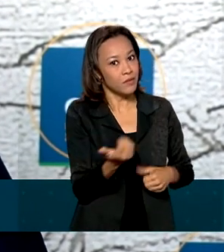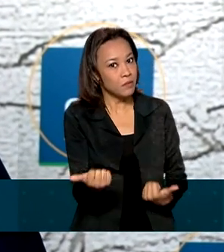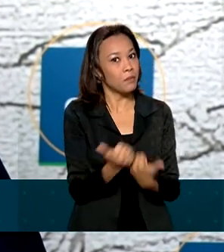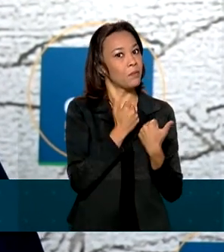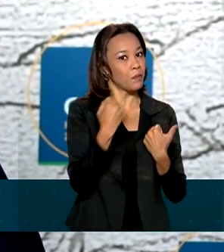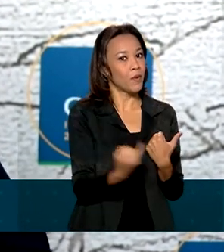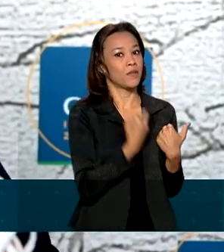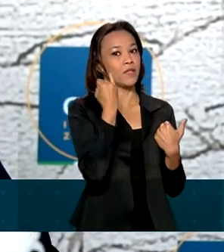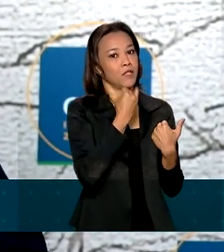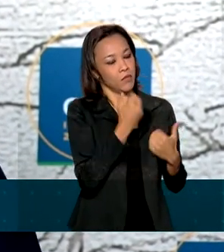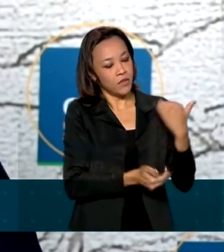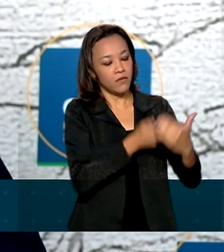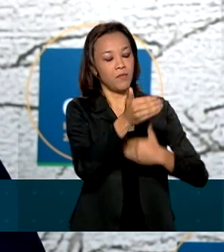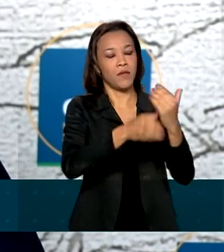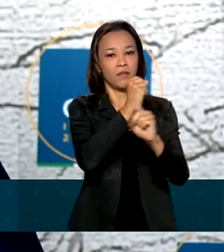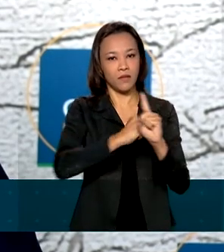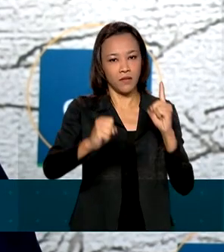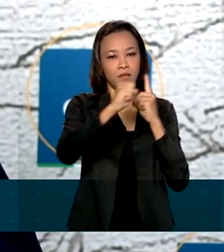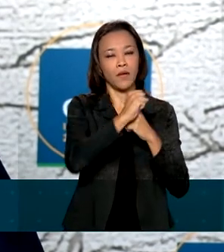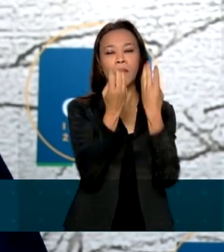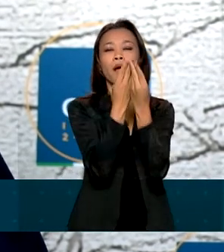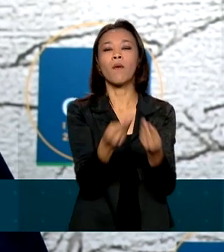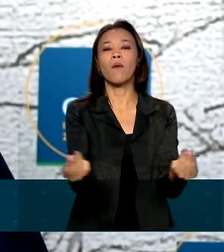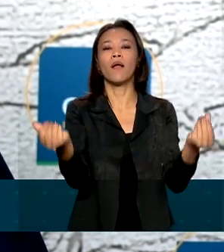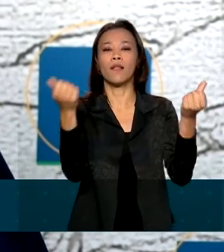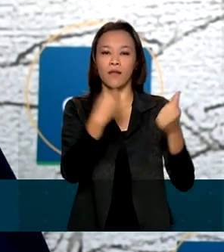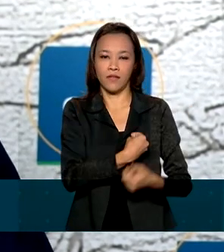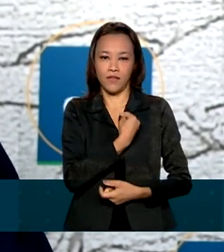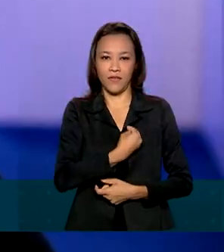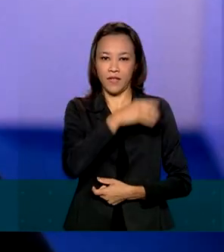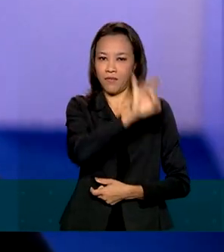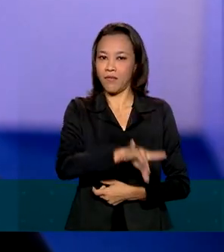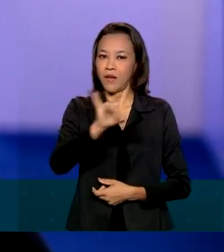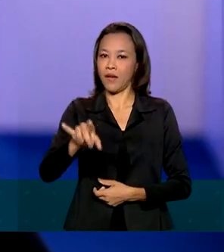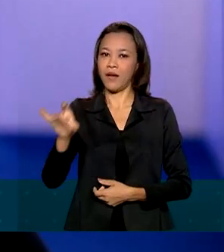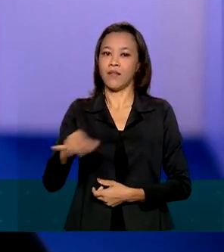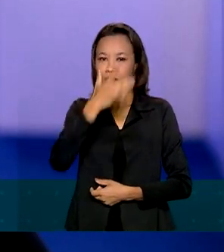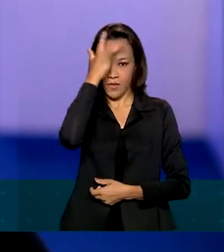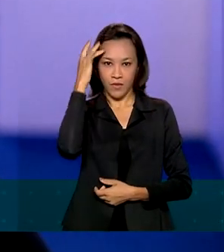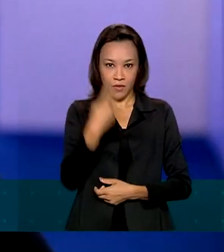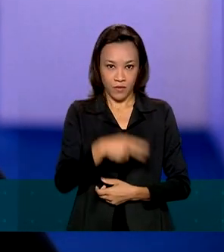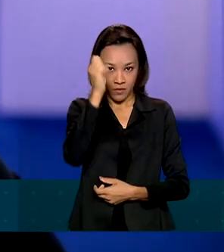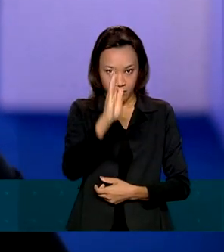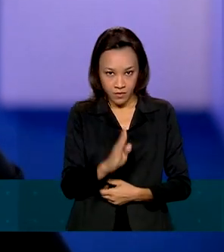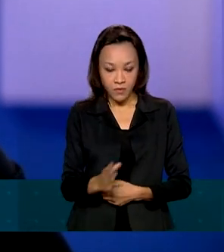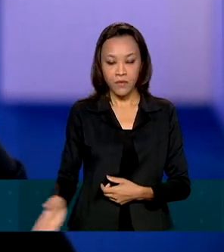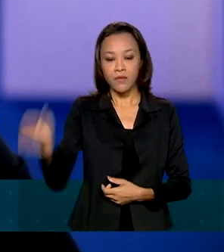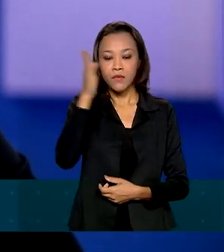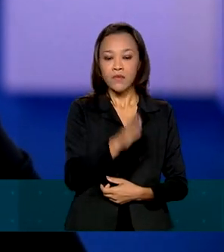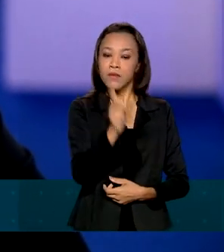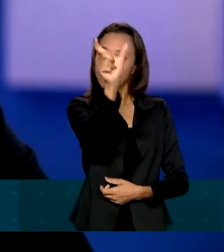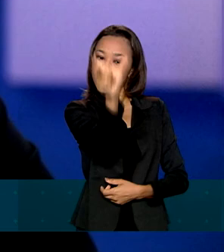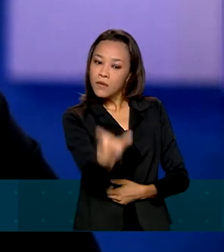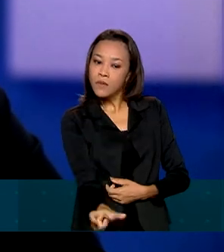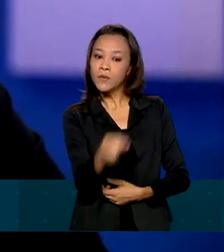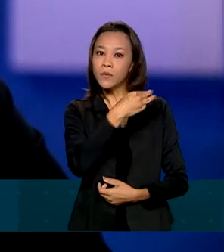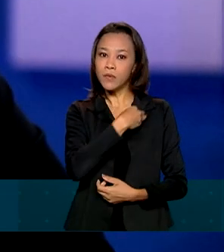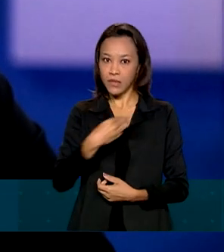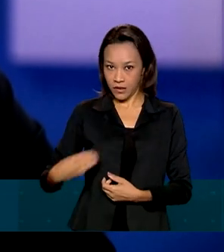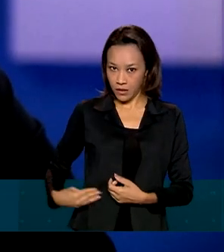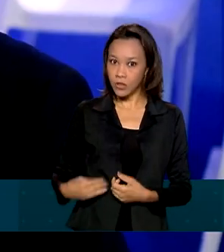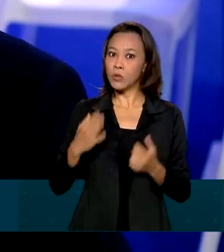econômico, desenvolvimento social e que eu falo sempre qualidade de vida para cada um dos brasileiros. O ministro da Ciência, Tecnologia e Inovações